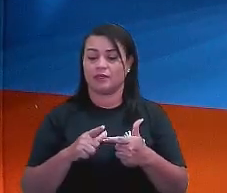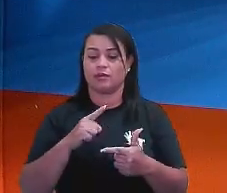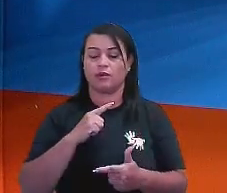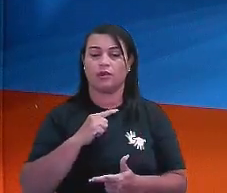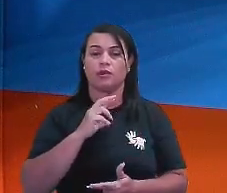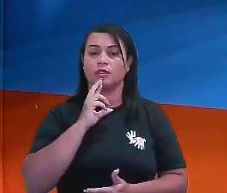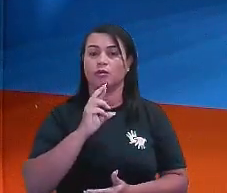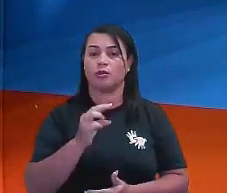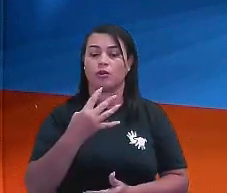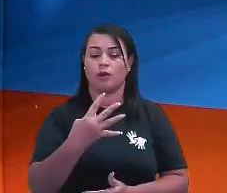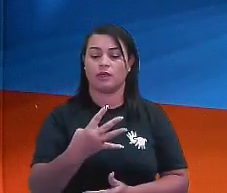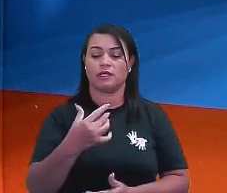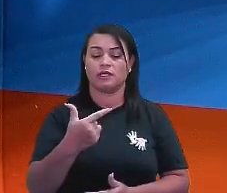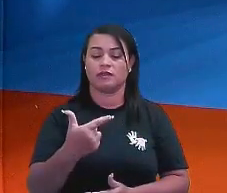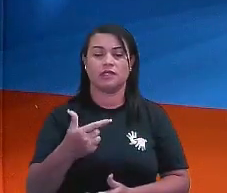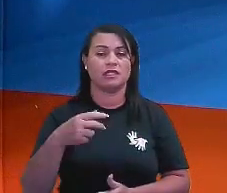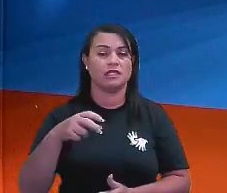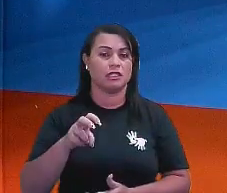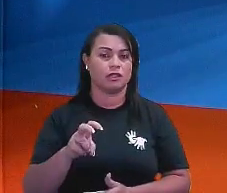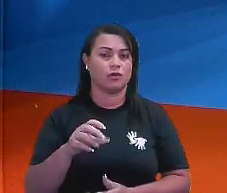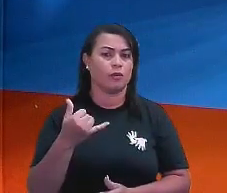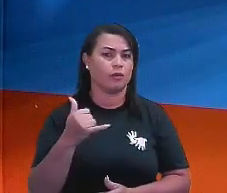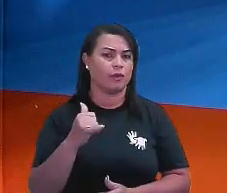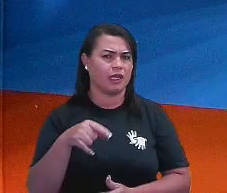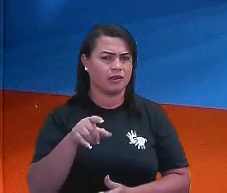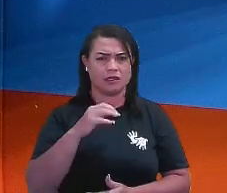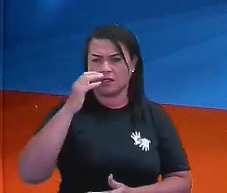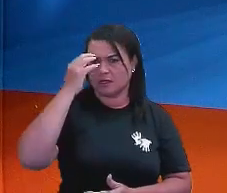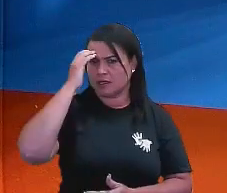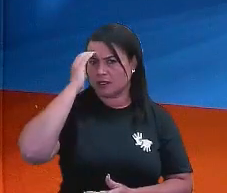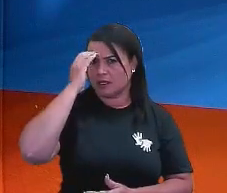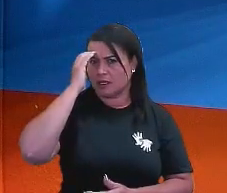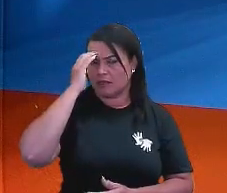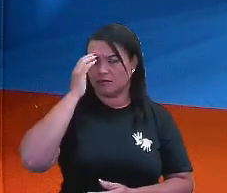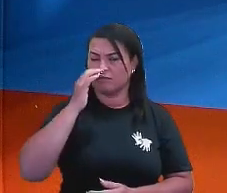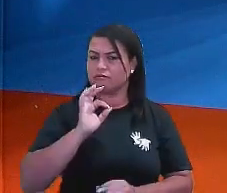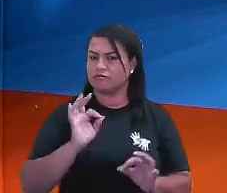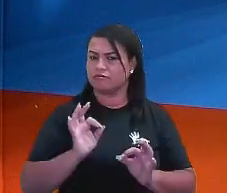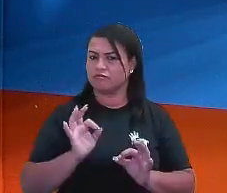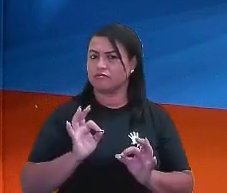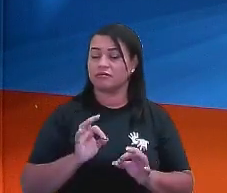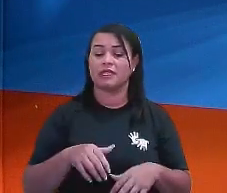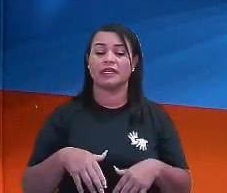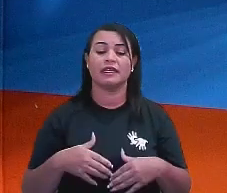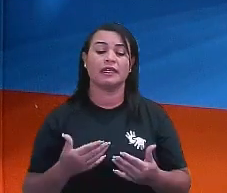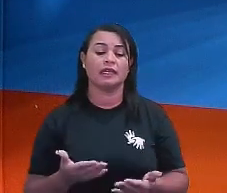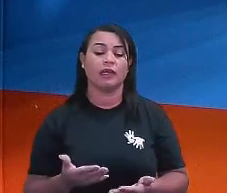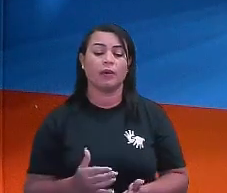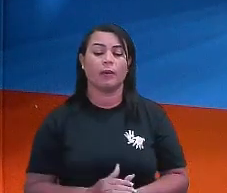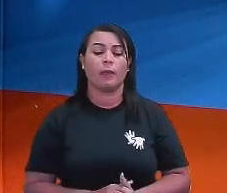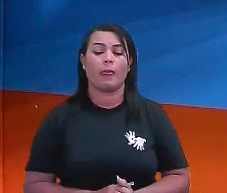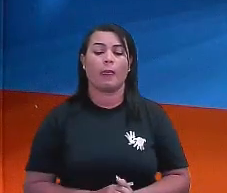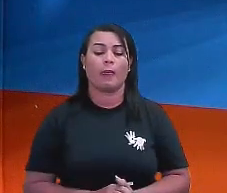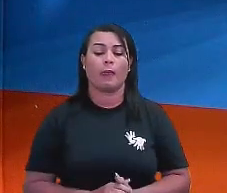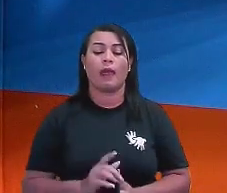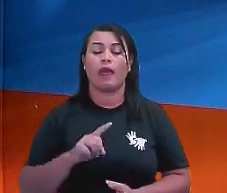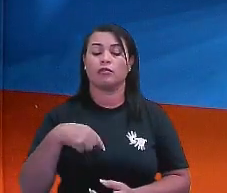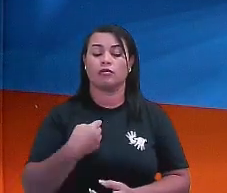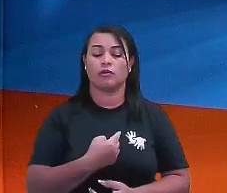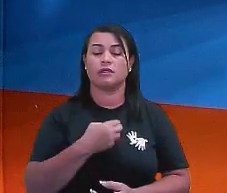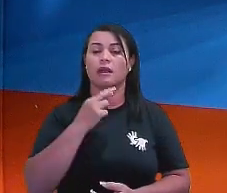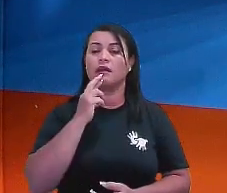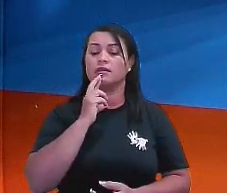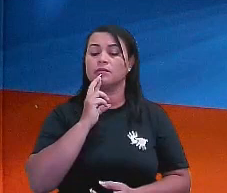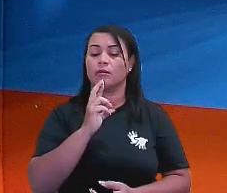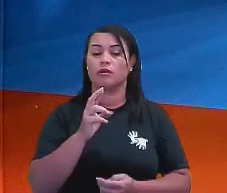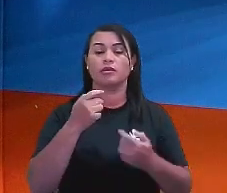425. Beleza? Deu para entender? Tranquilo? Então, a nossa resposta aqui,